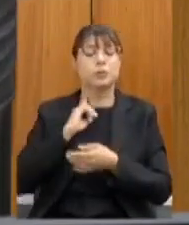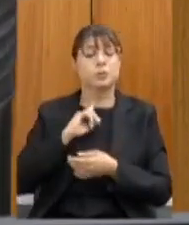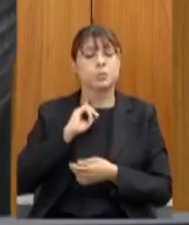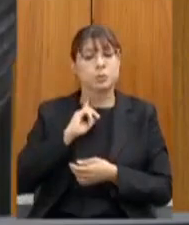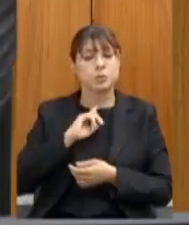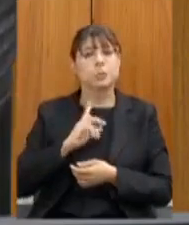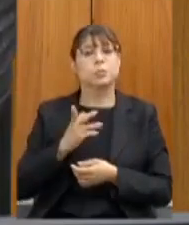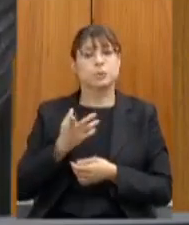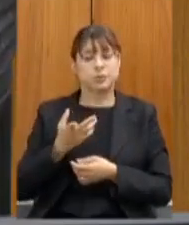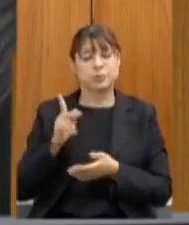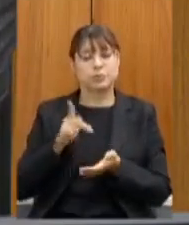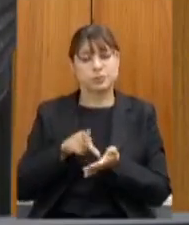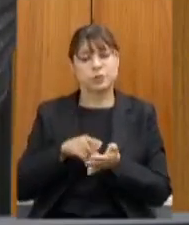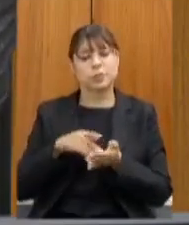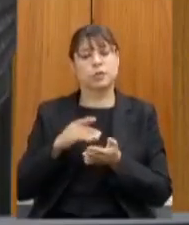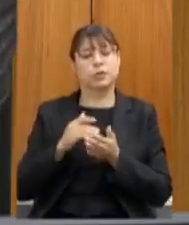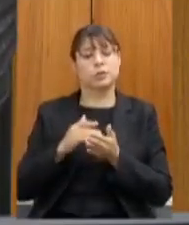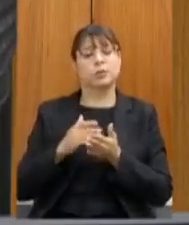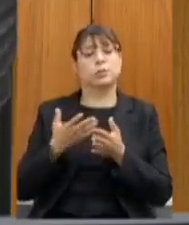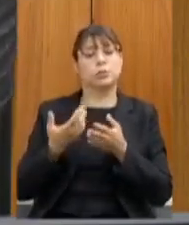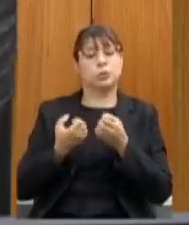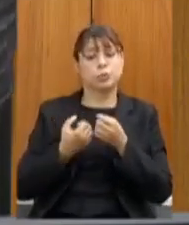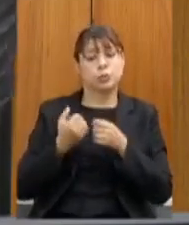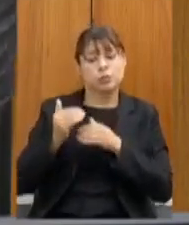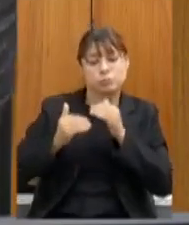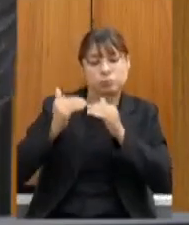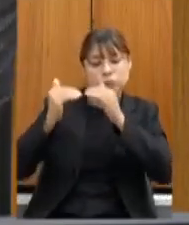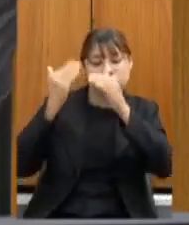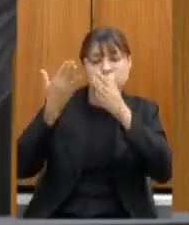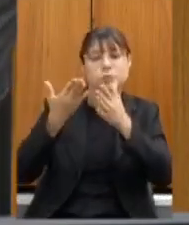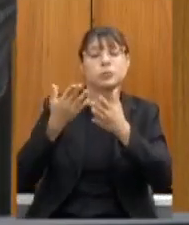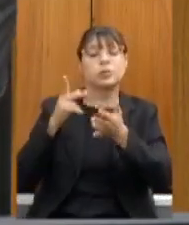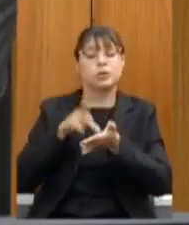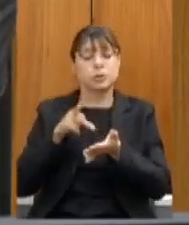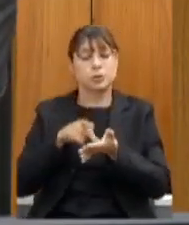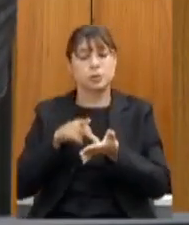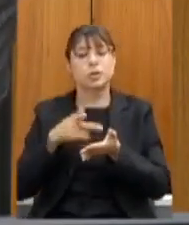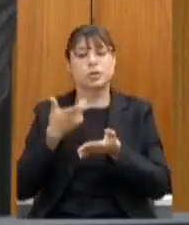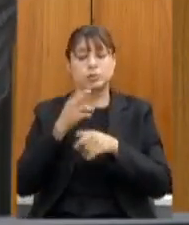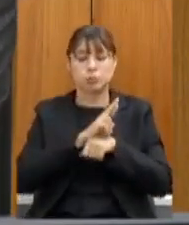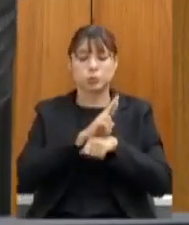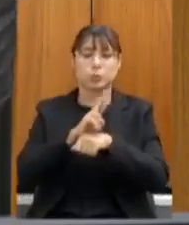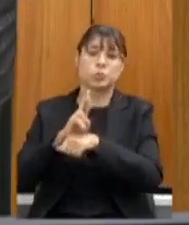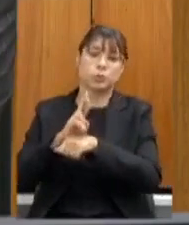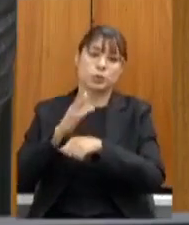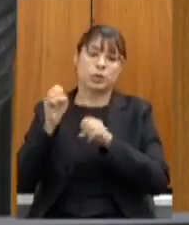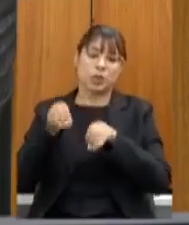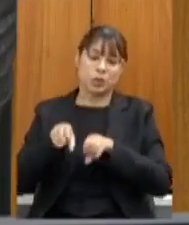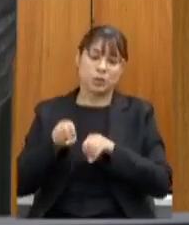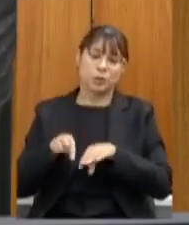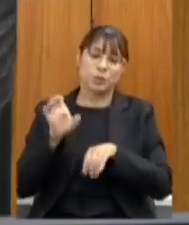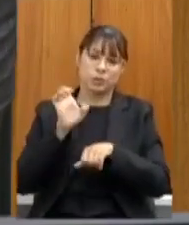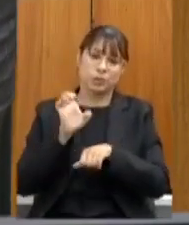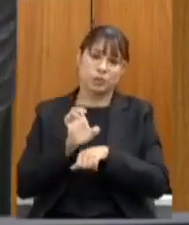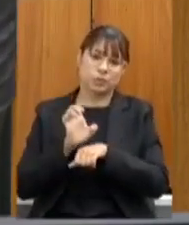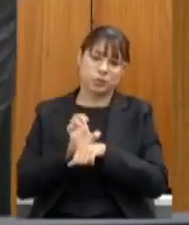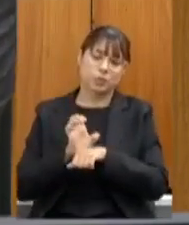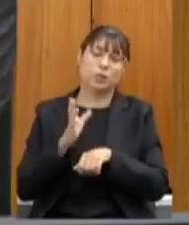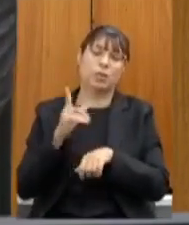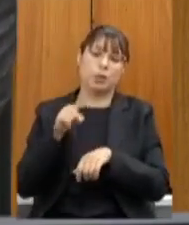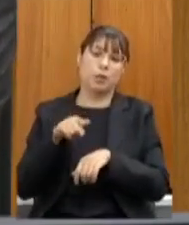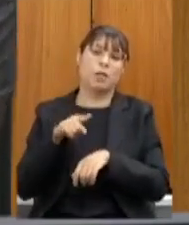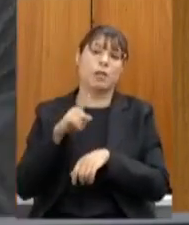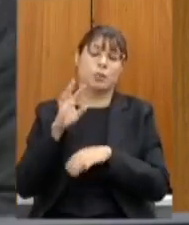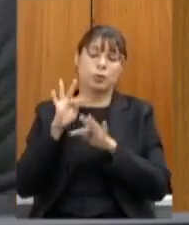Gerais está realmente crescendo e eu não tenho dúvida que está se tornando uma grande referência aí na educação do Estado brasileiro